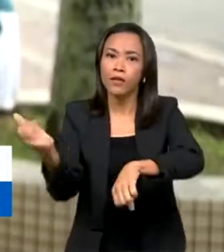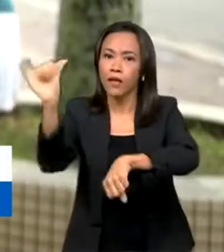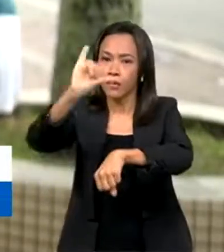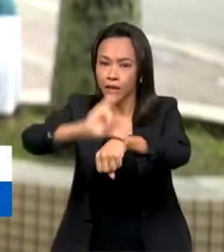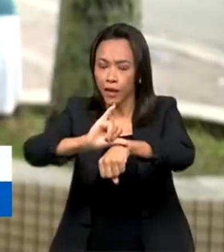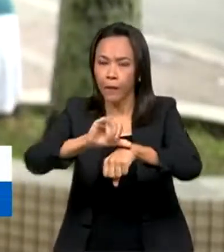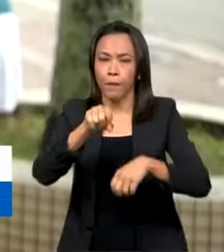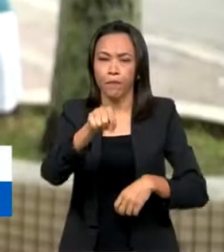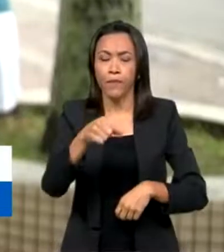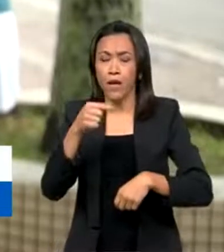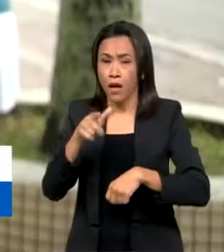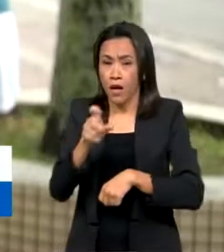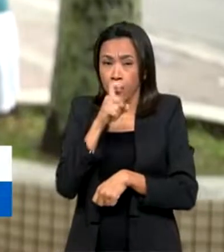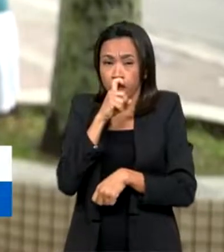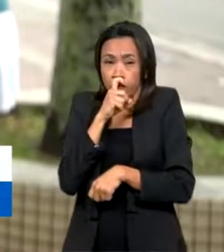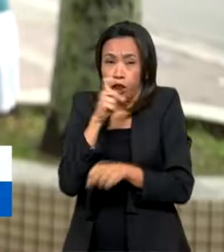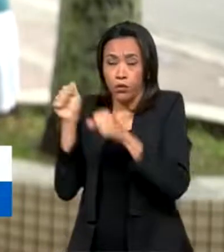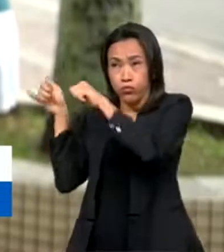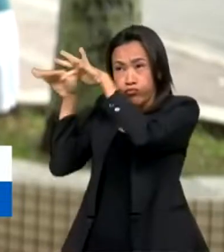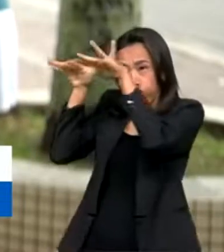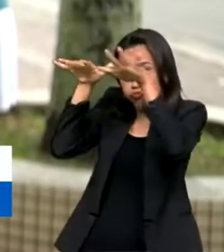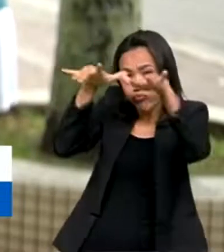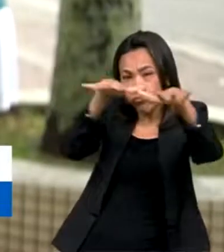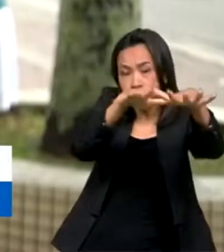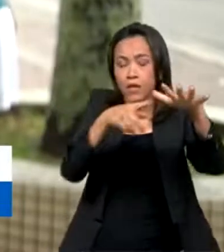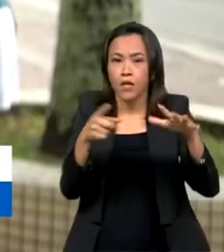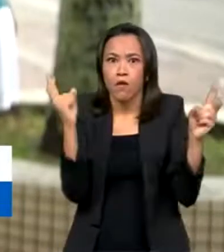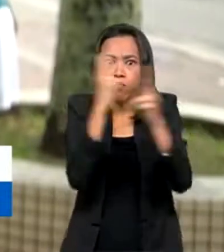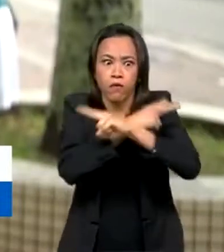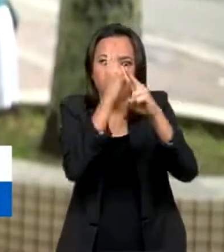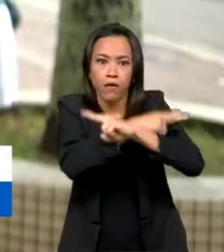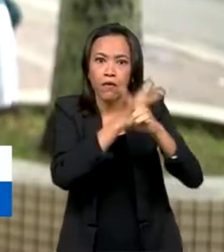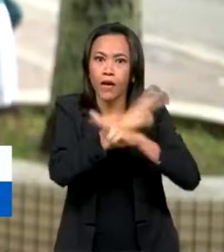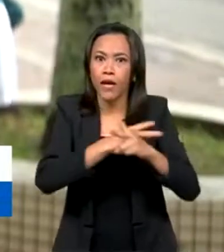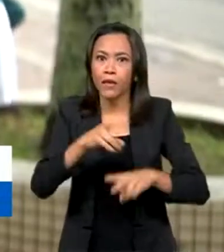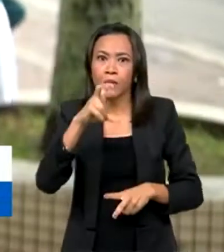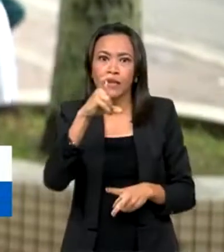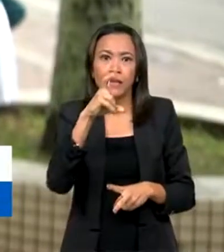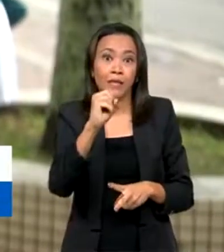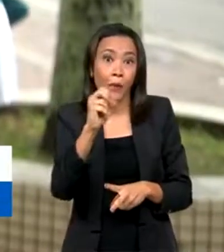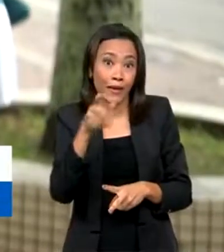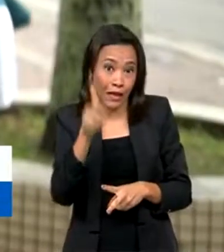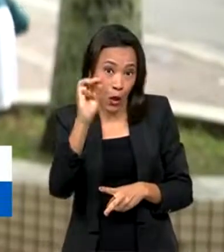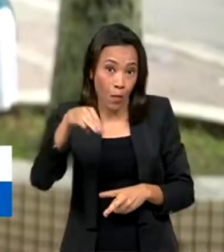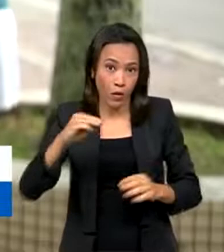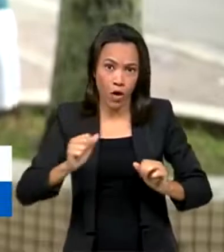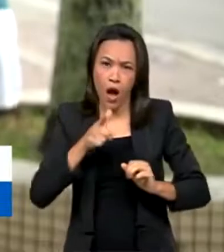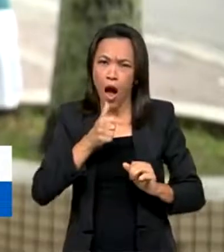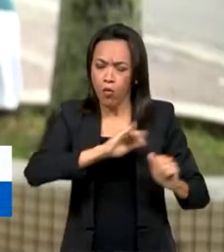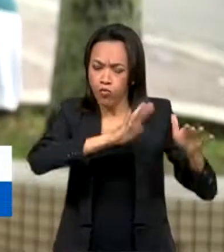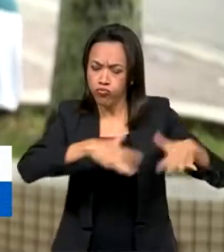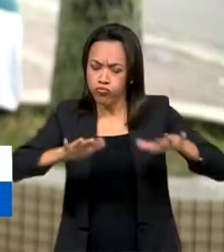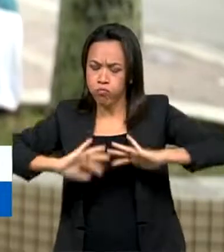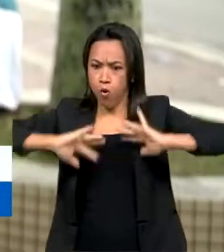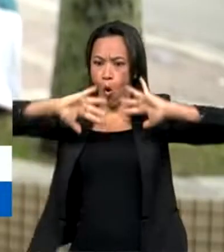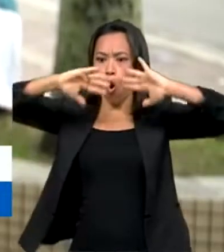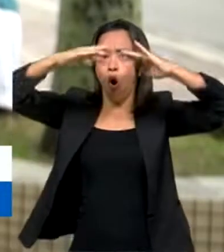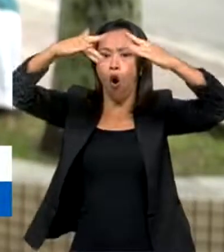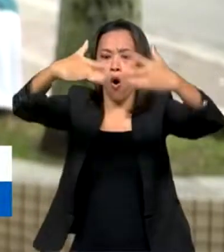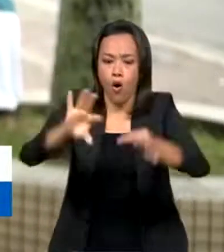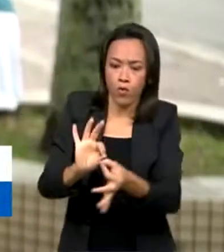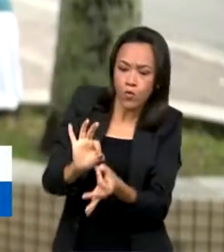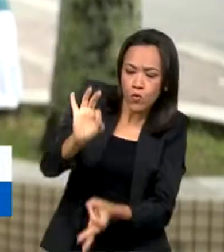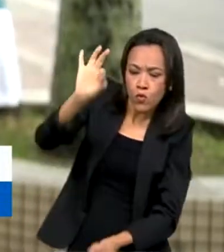A frente fria causou ventos de mais de 50 km por hora e ondas de até 2,5 de